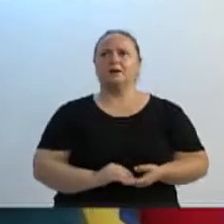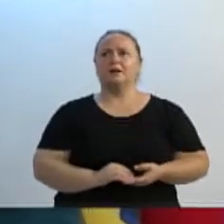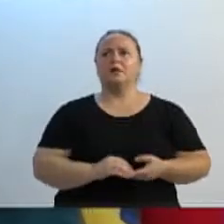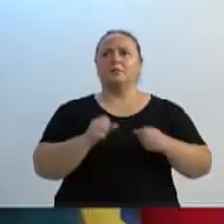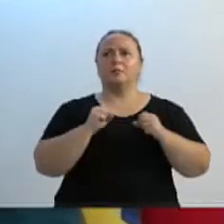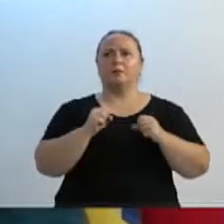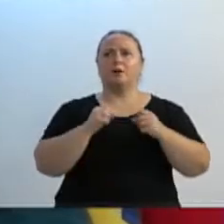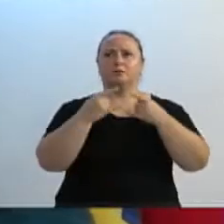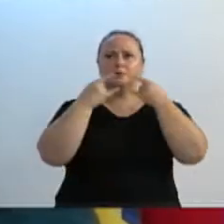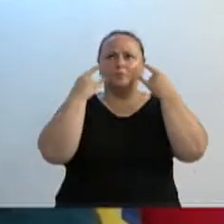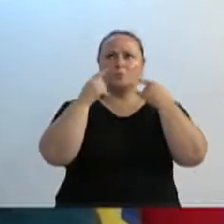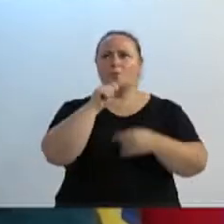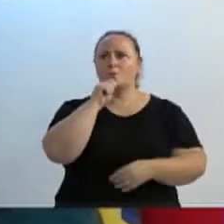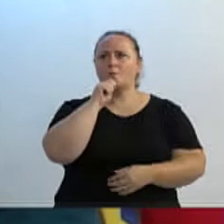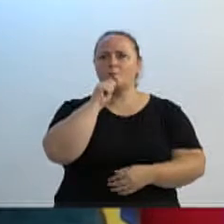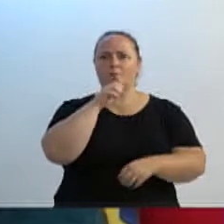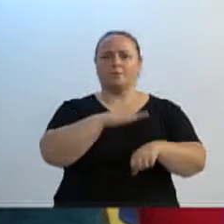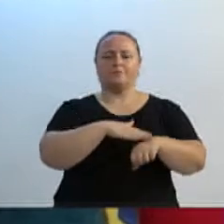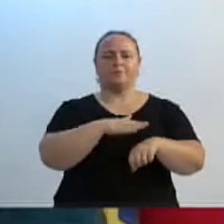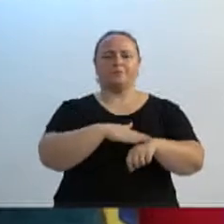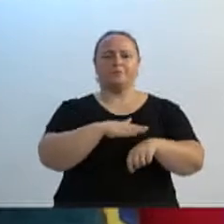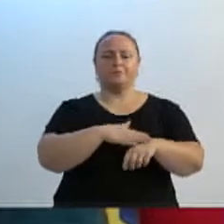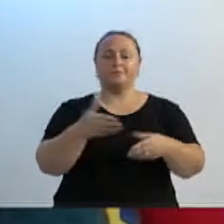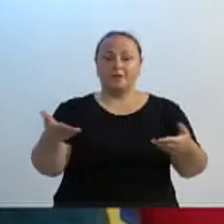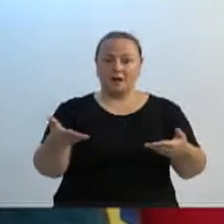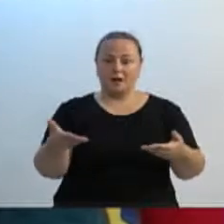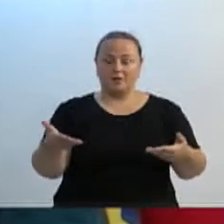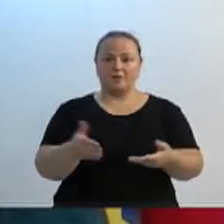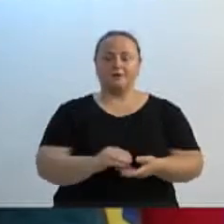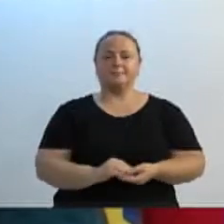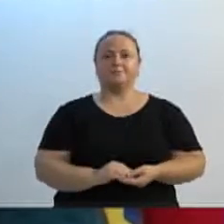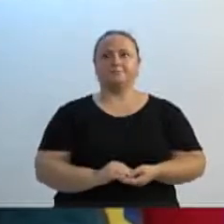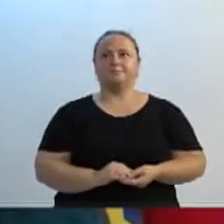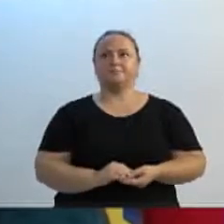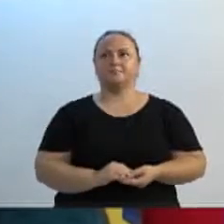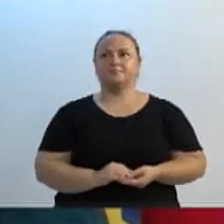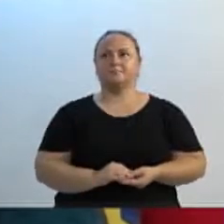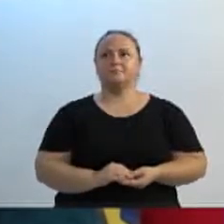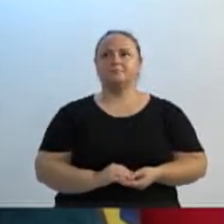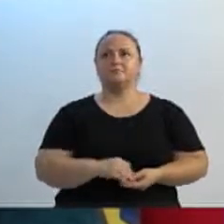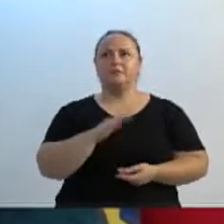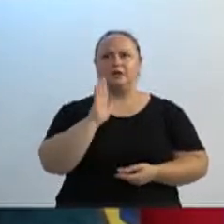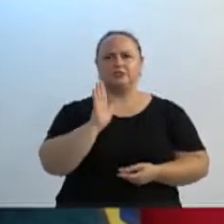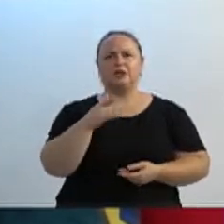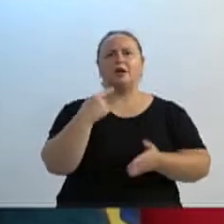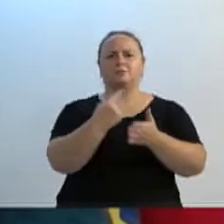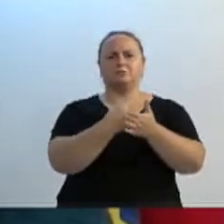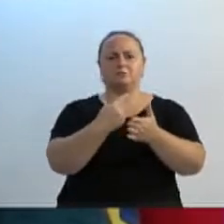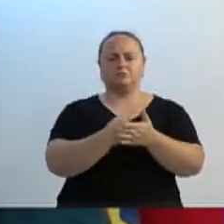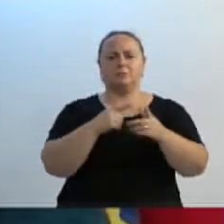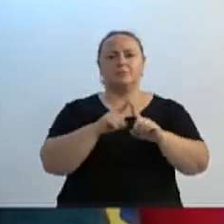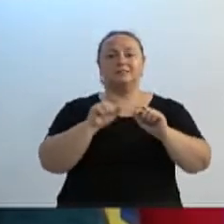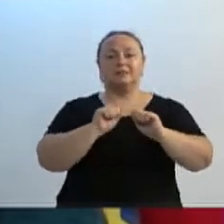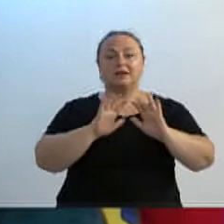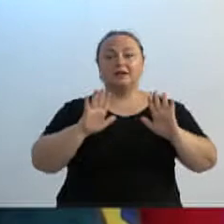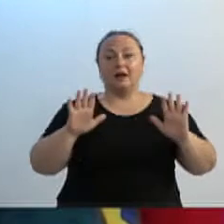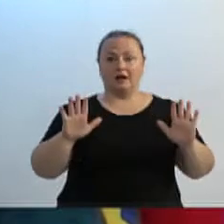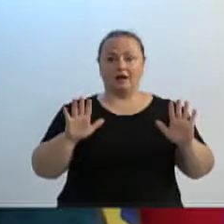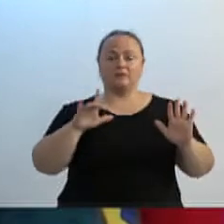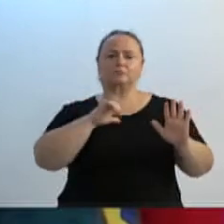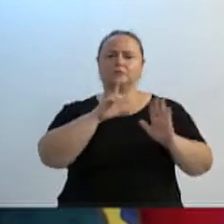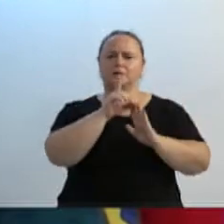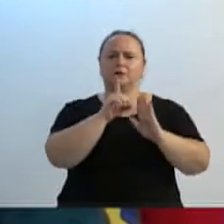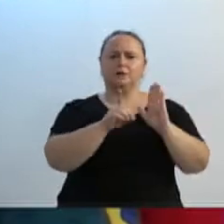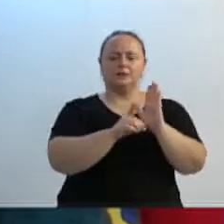a máscara, pelo menos aqui nesse local. Até fui questionado por algumas pessoas, mas deixando bem claro, em cima desse